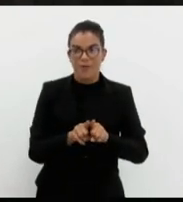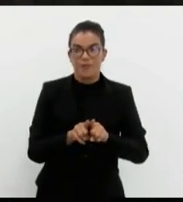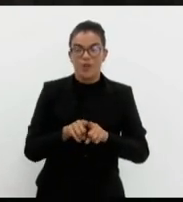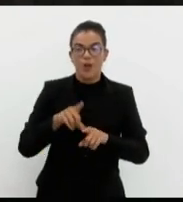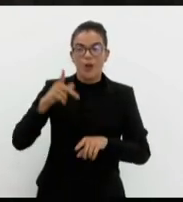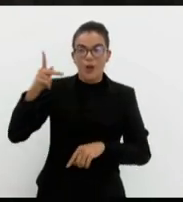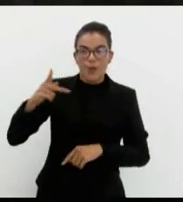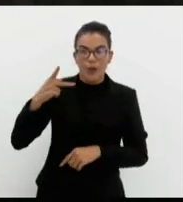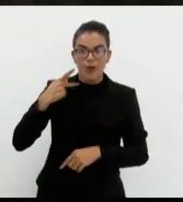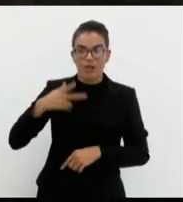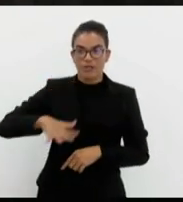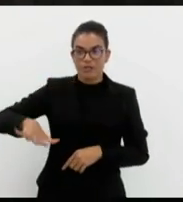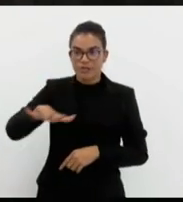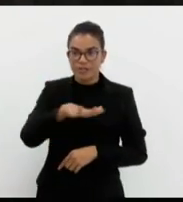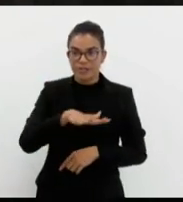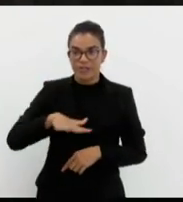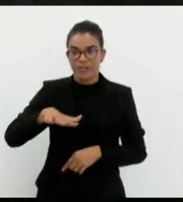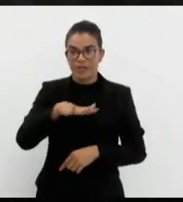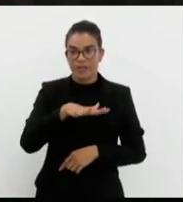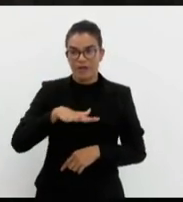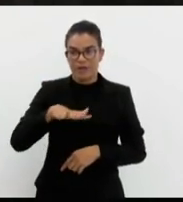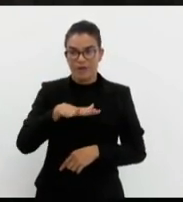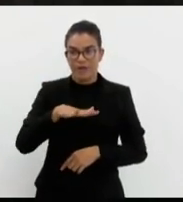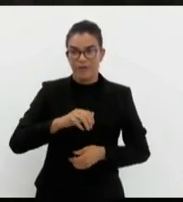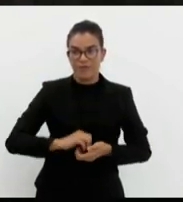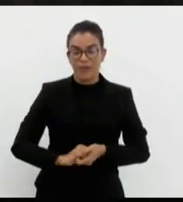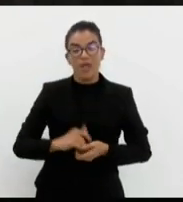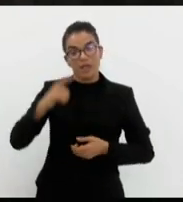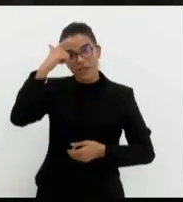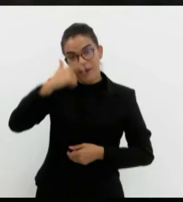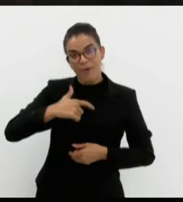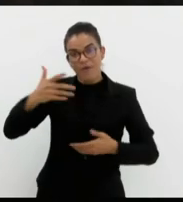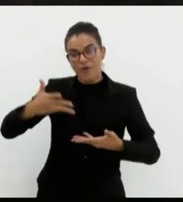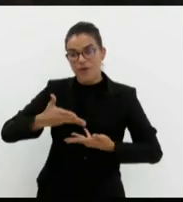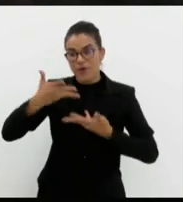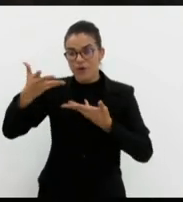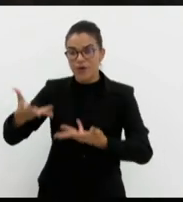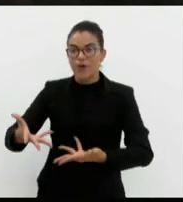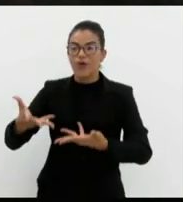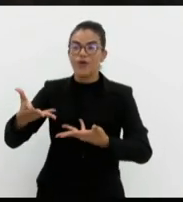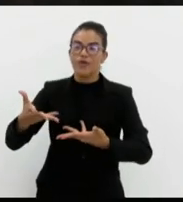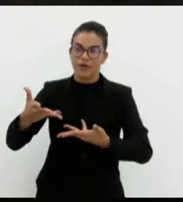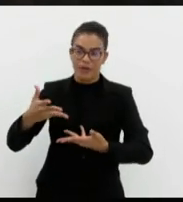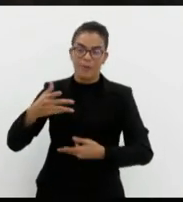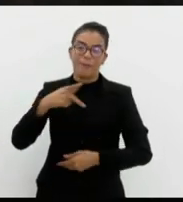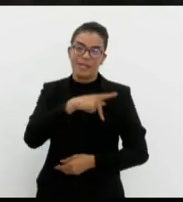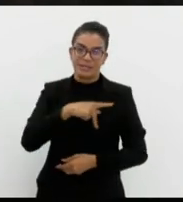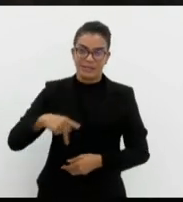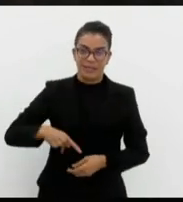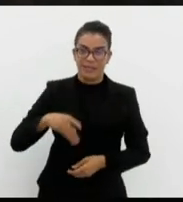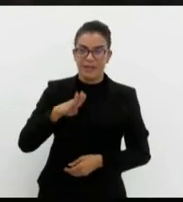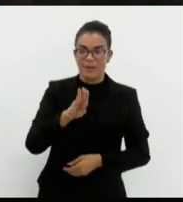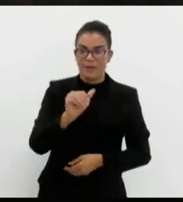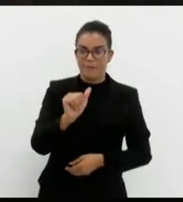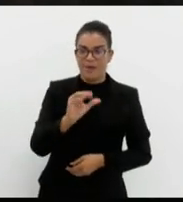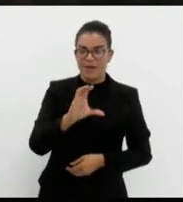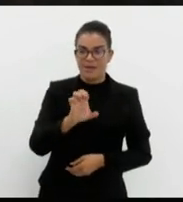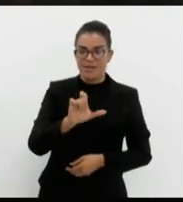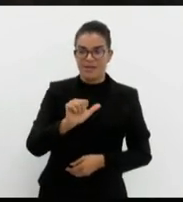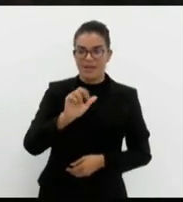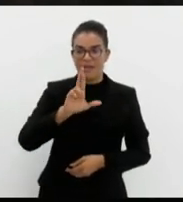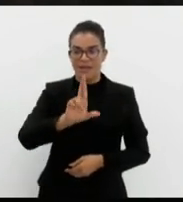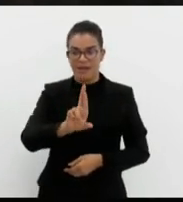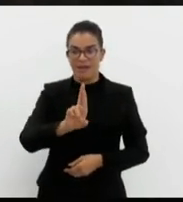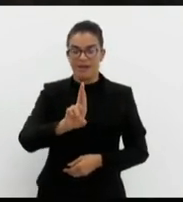geral. E fui convidado pelo presidente Bacelar e pelo próprio